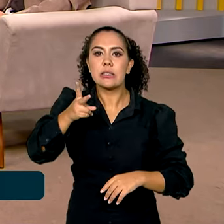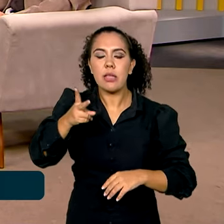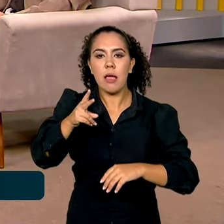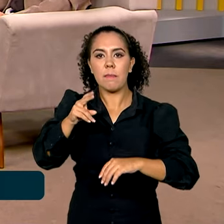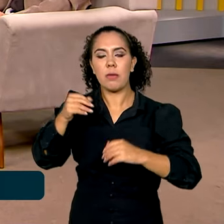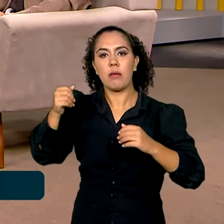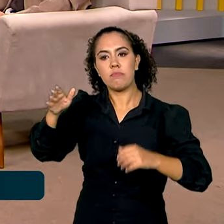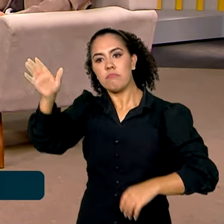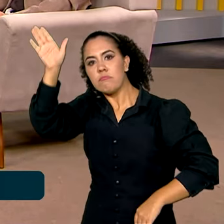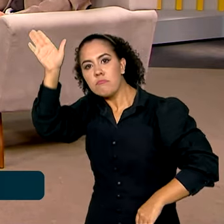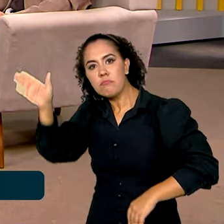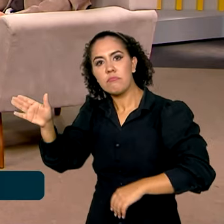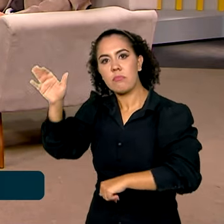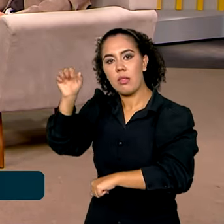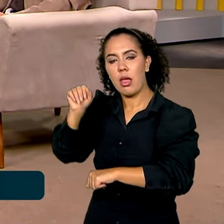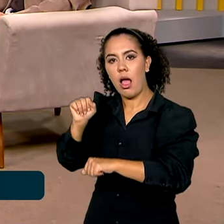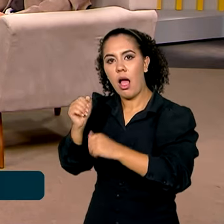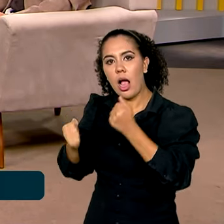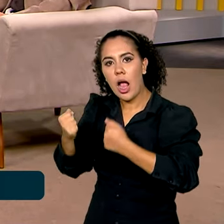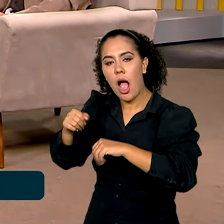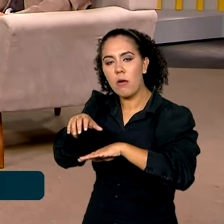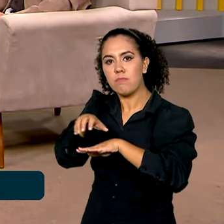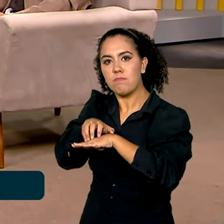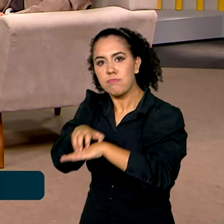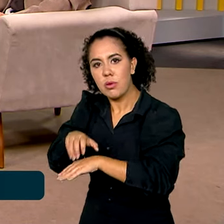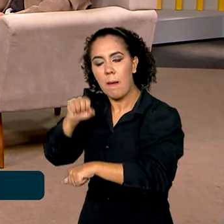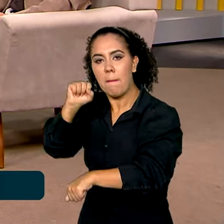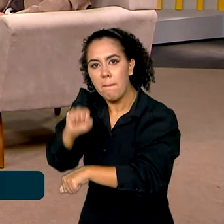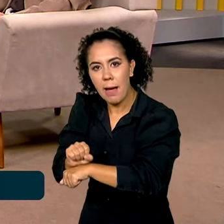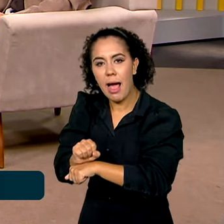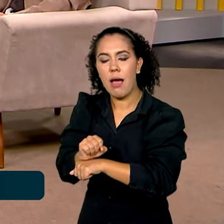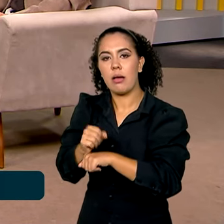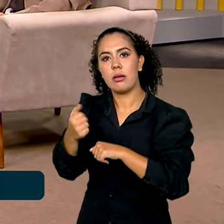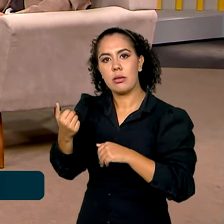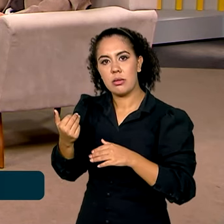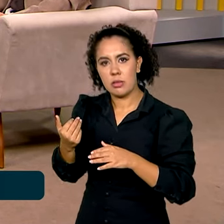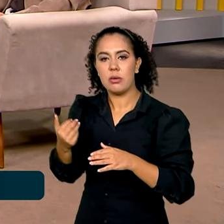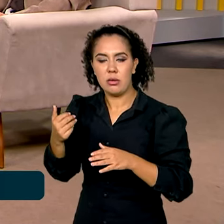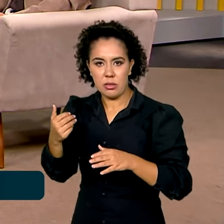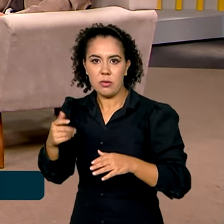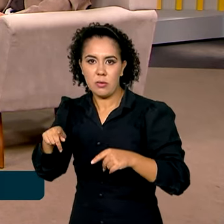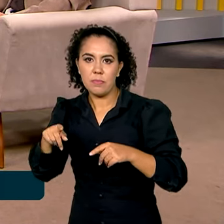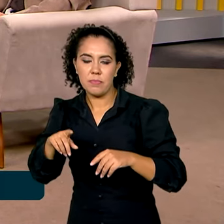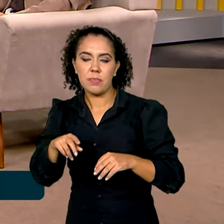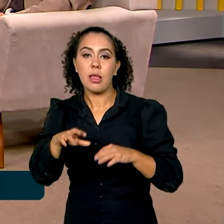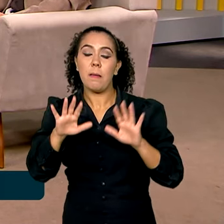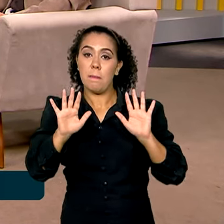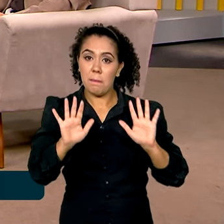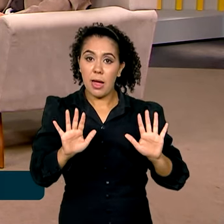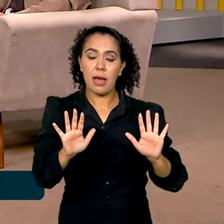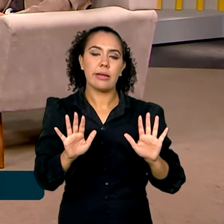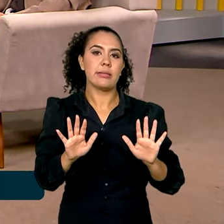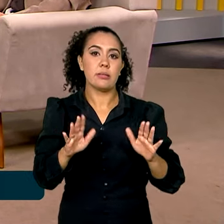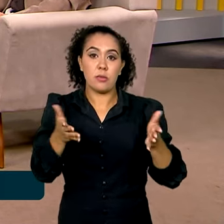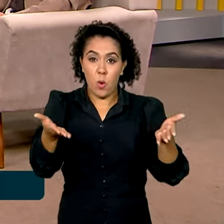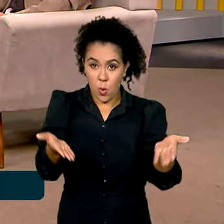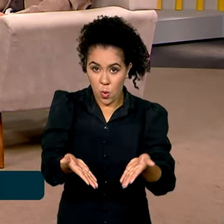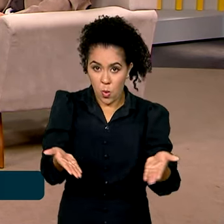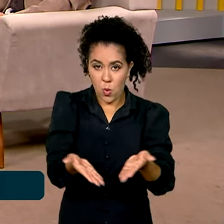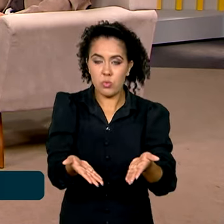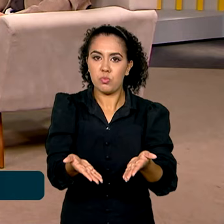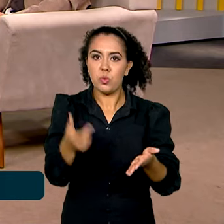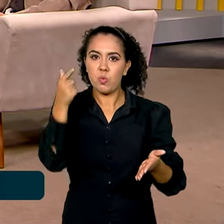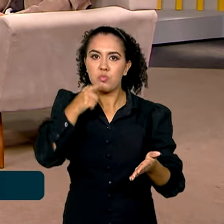ia parando, a única e exclusivamente, pelo instinto policial. E, hoje, com a